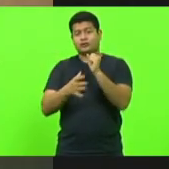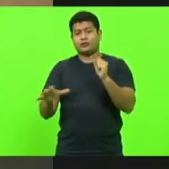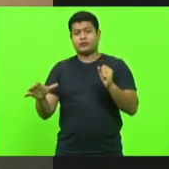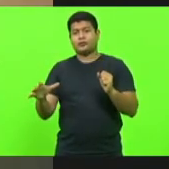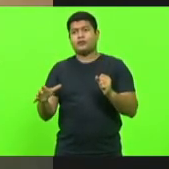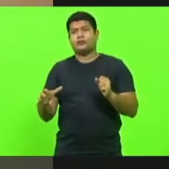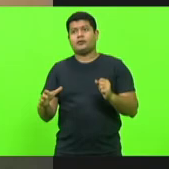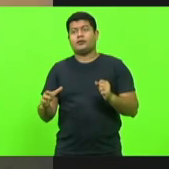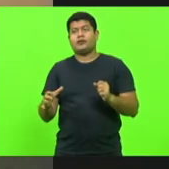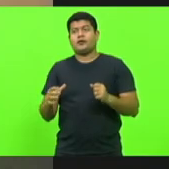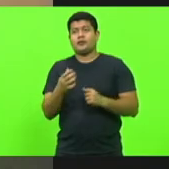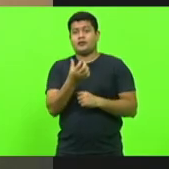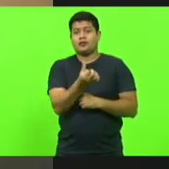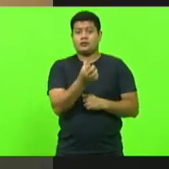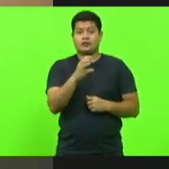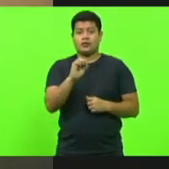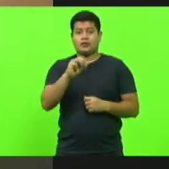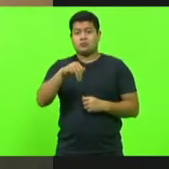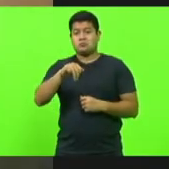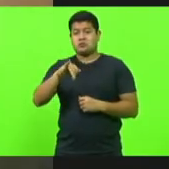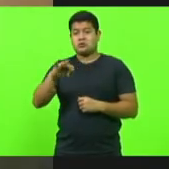uma obra de mais de 60 milhões